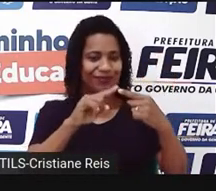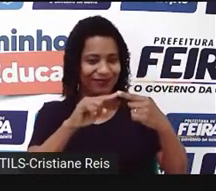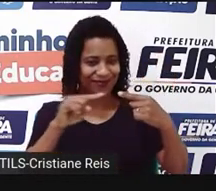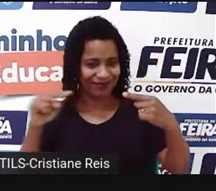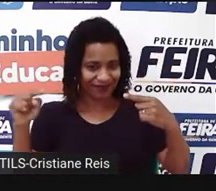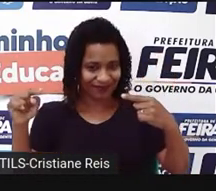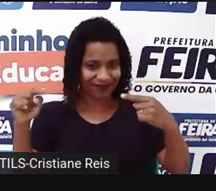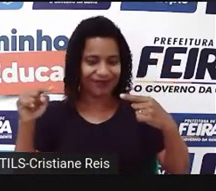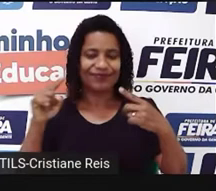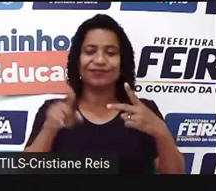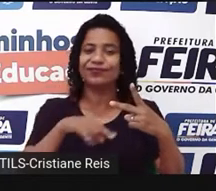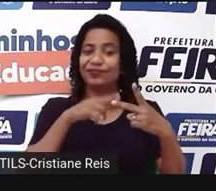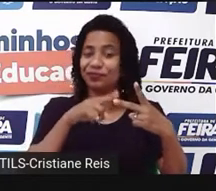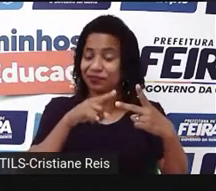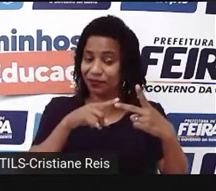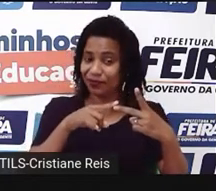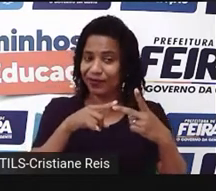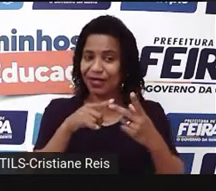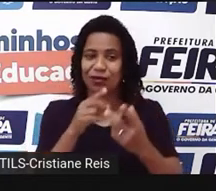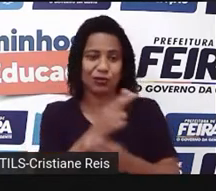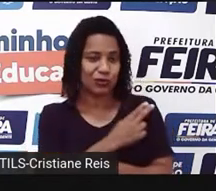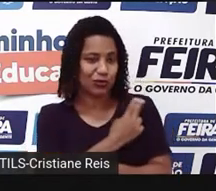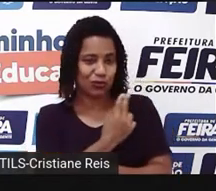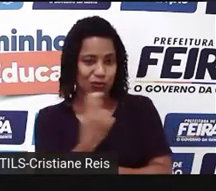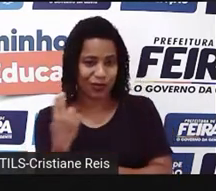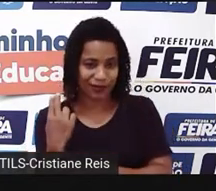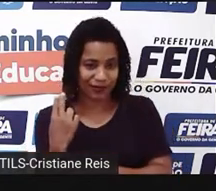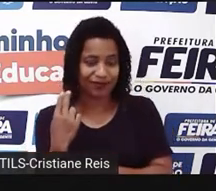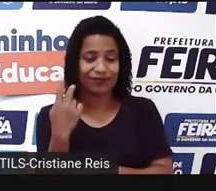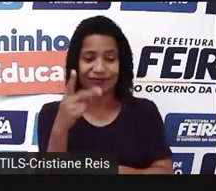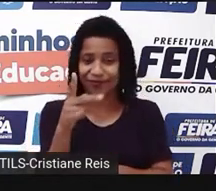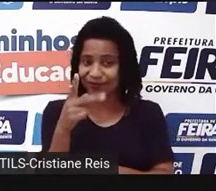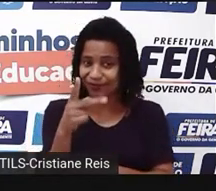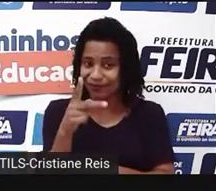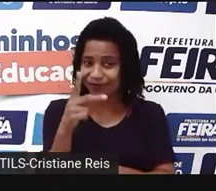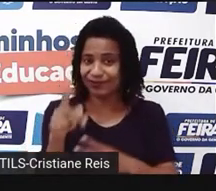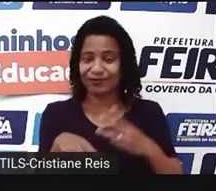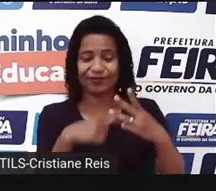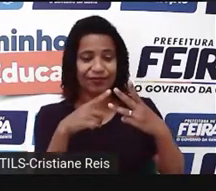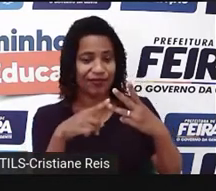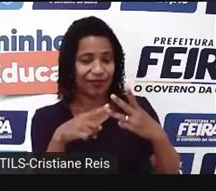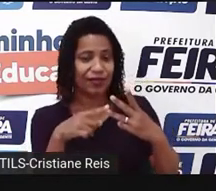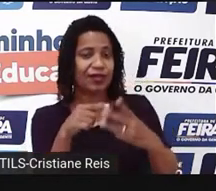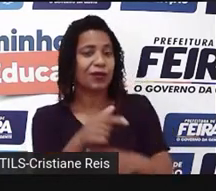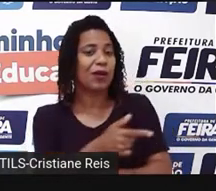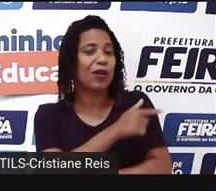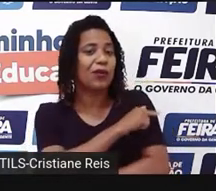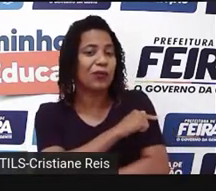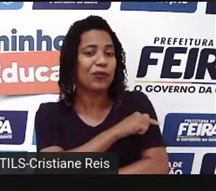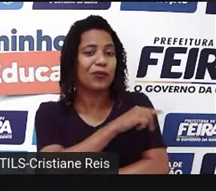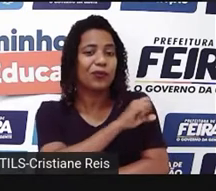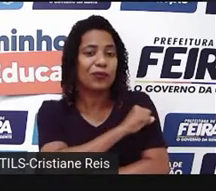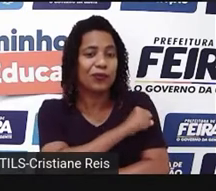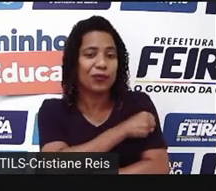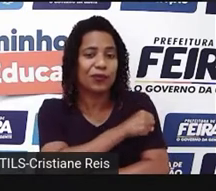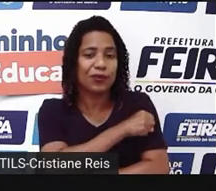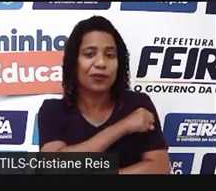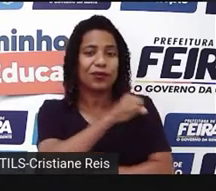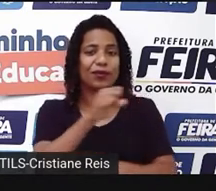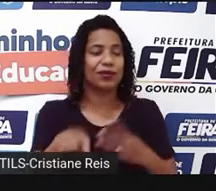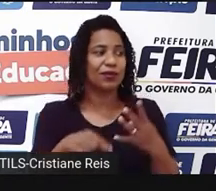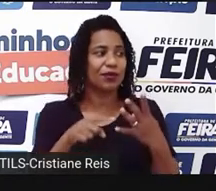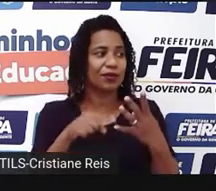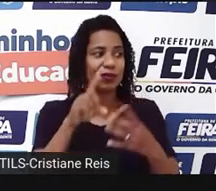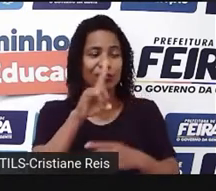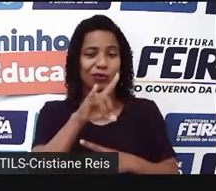escola onde você estuda, student, o seu nome, grade, a sua série, date, a data de nossa aula